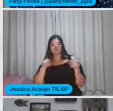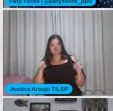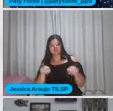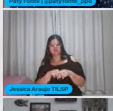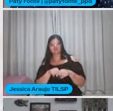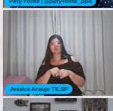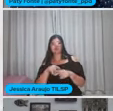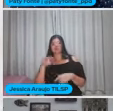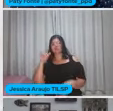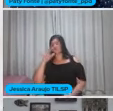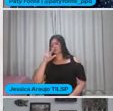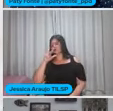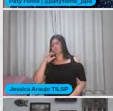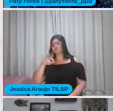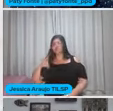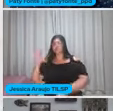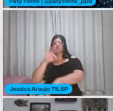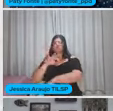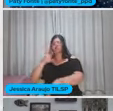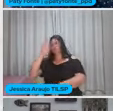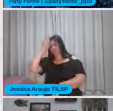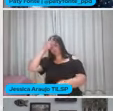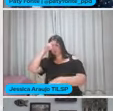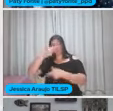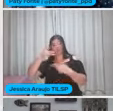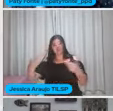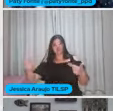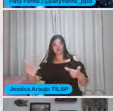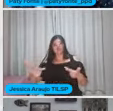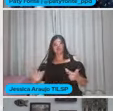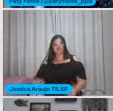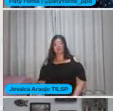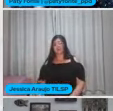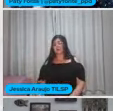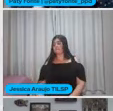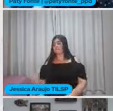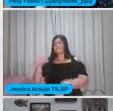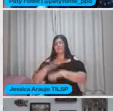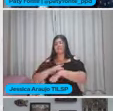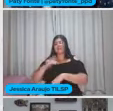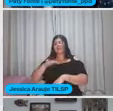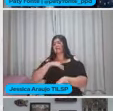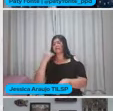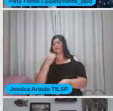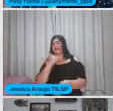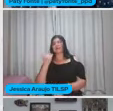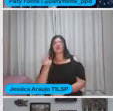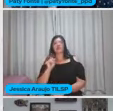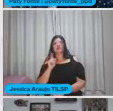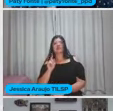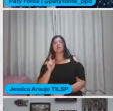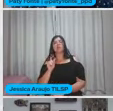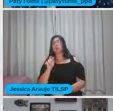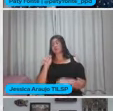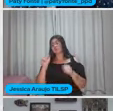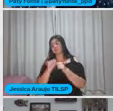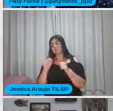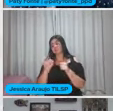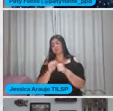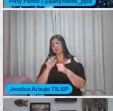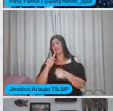Um insetário gente não precisa mais Ficar matando o bichinho Não, gente A gente pode fazer Um insetário virtual Com imagens